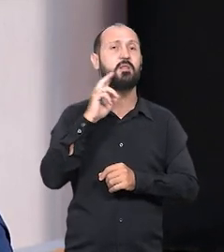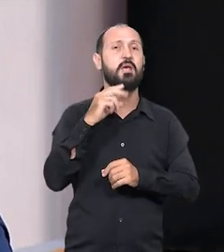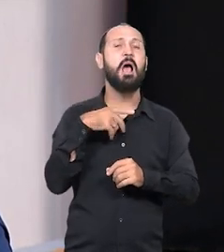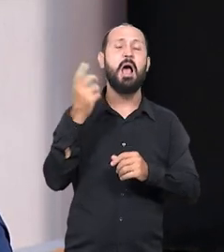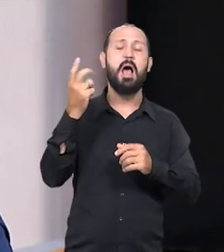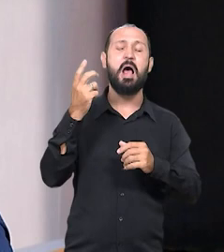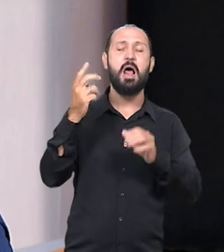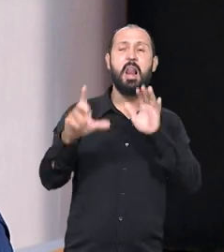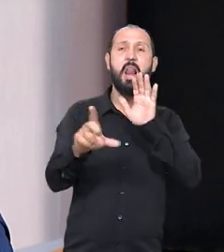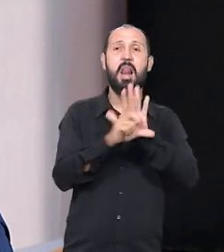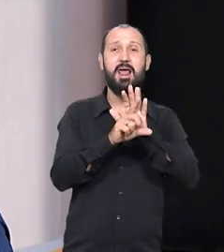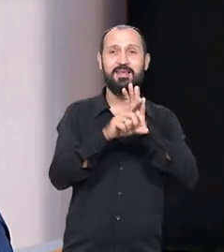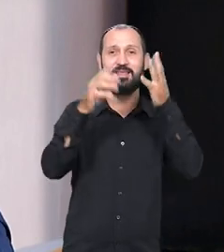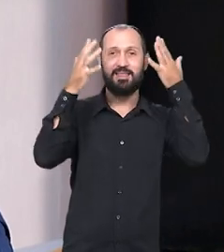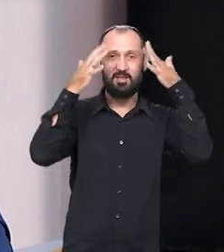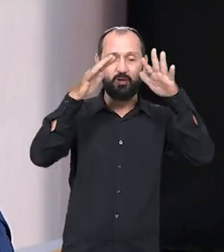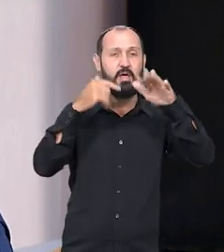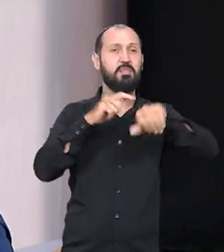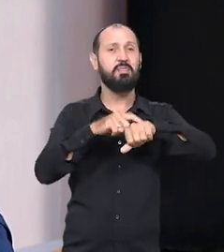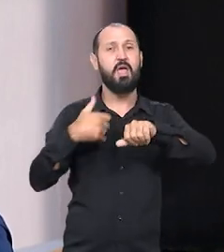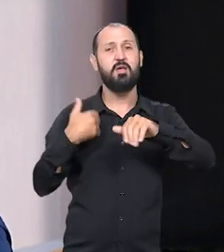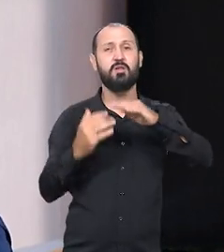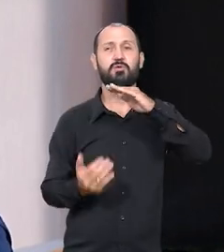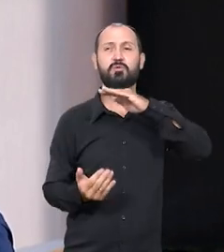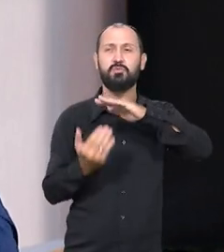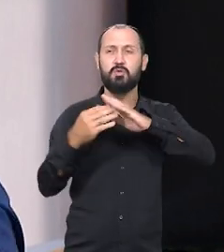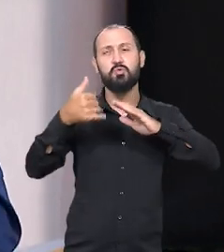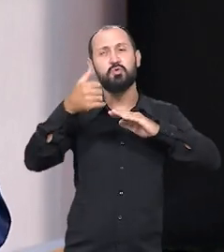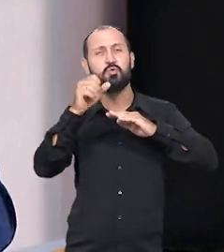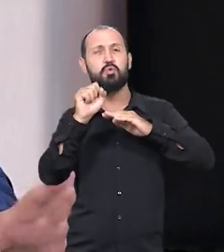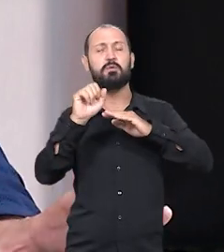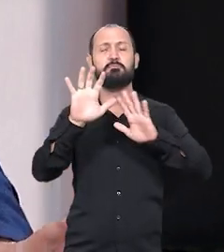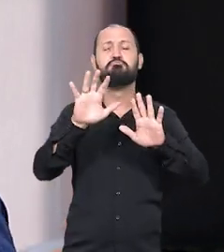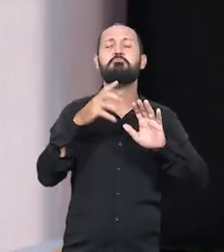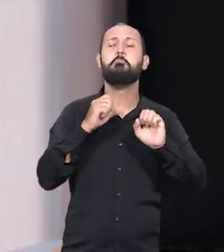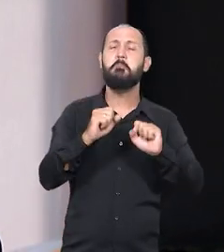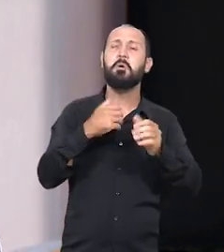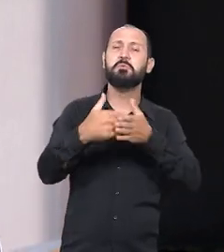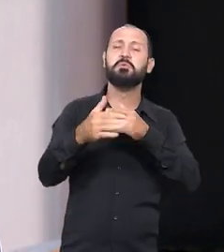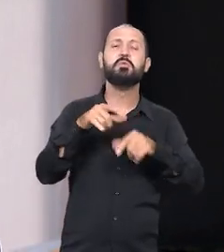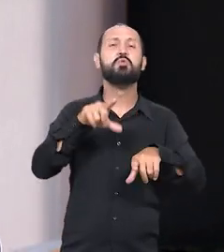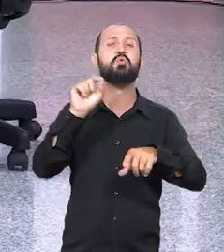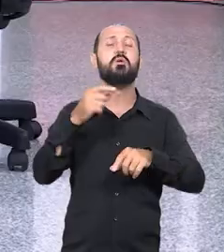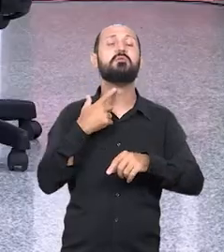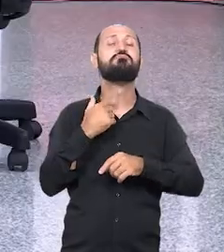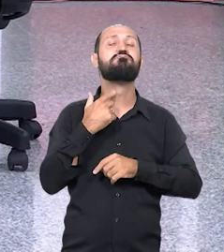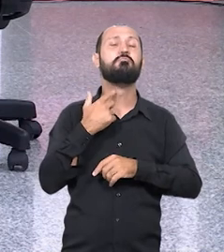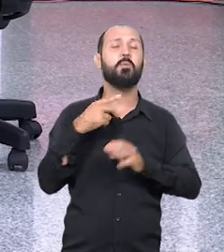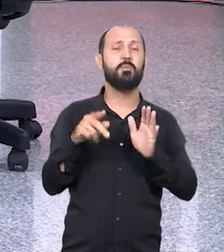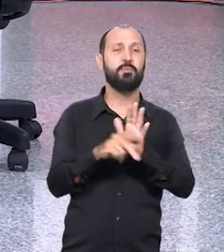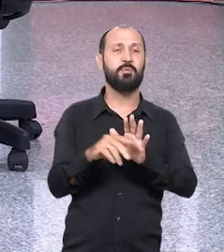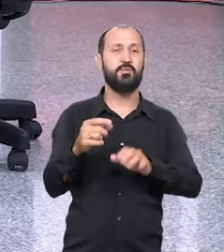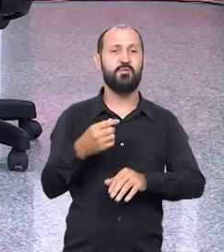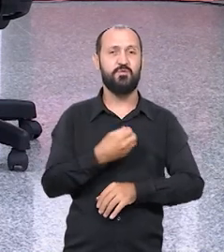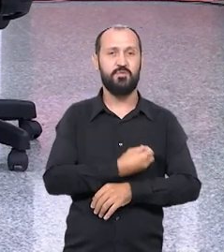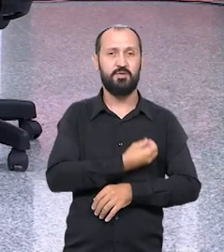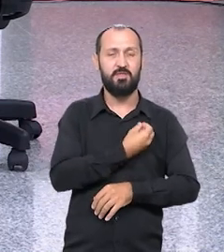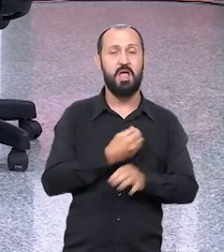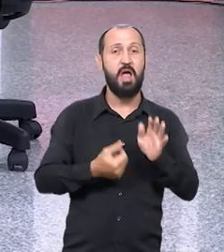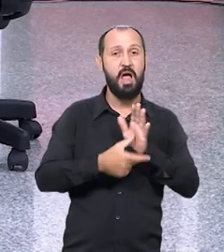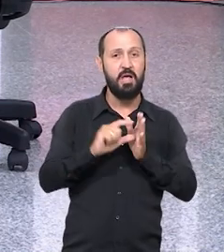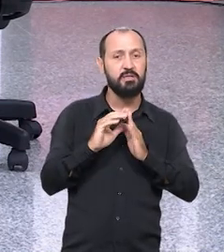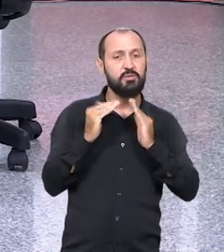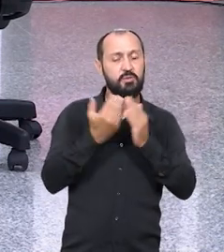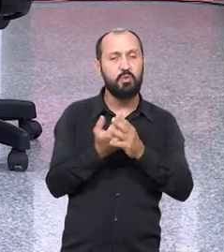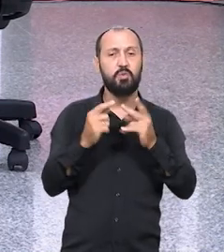lei natural tem que prevalecer até a maioridade desse jovem. Quando ele tiver 18 anos, ele faz o que ele quiser da vida dele. Porém, antes disso,